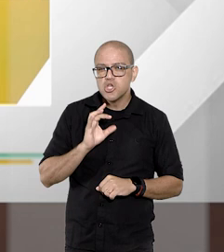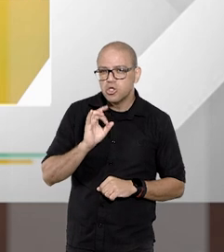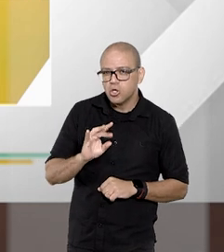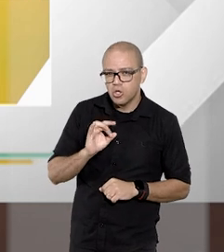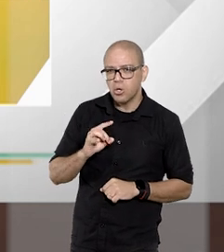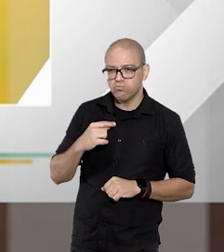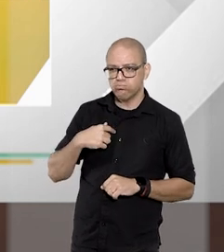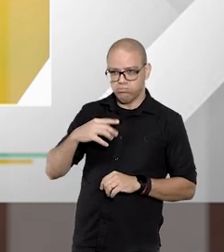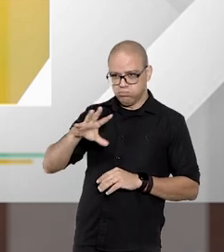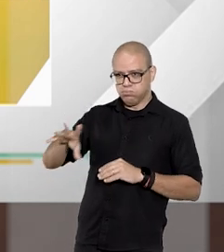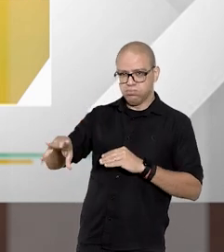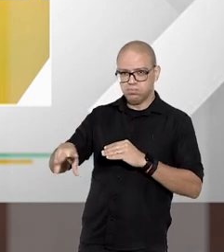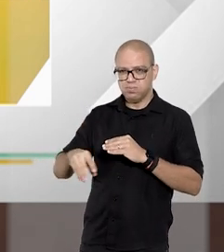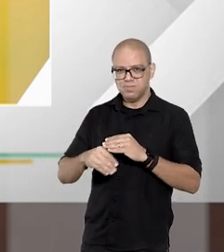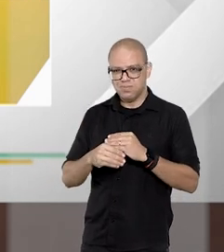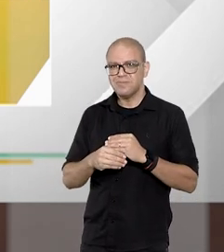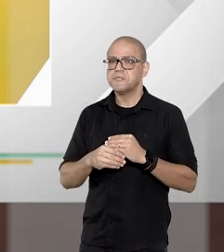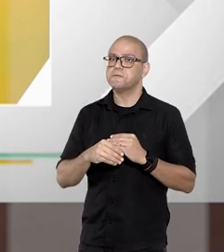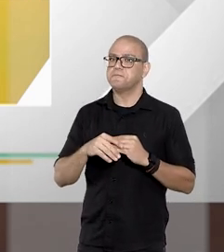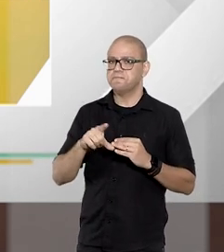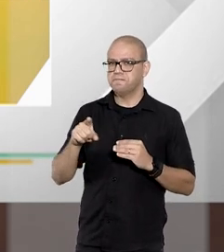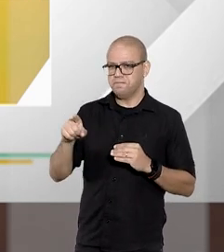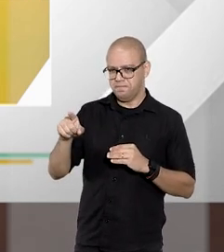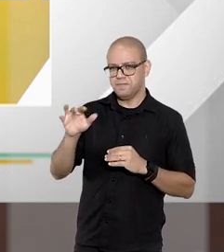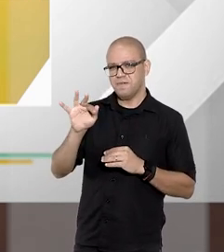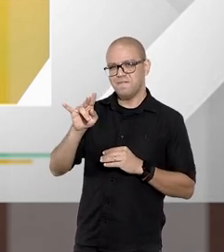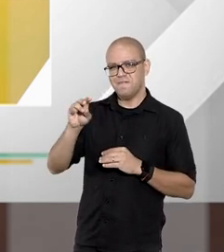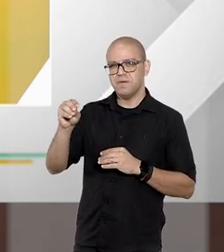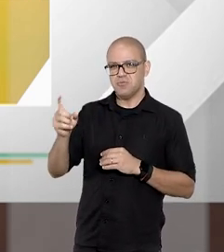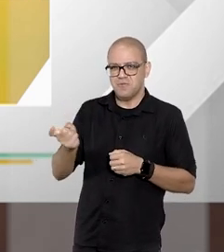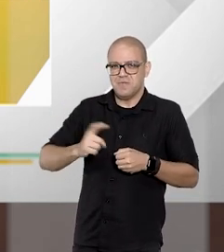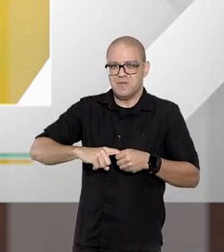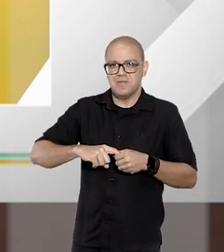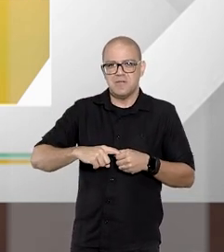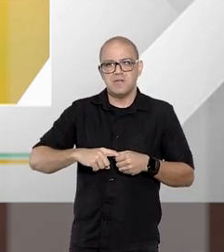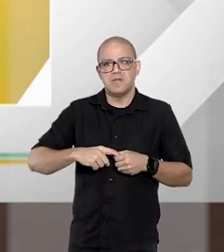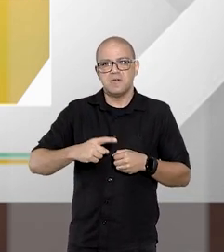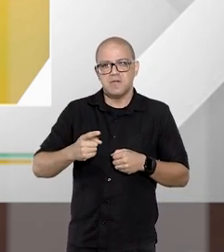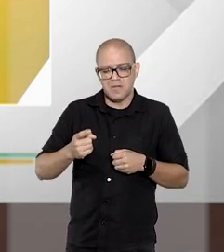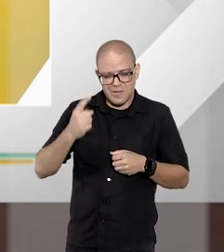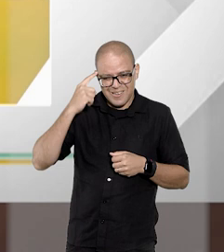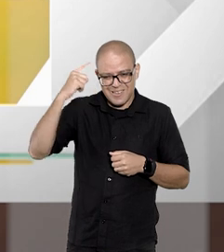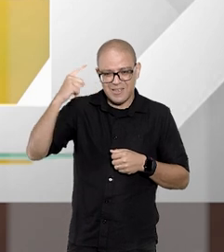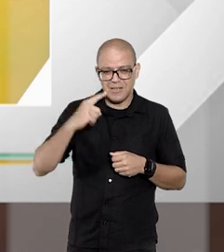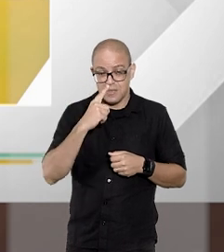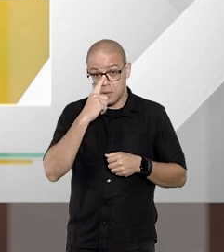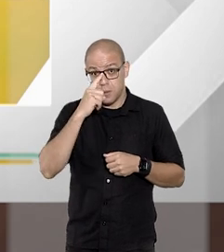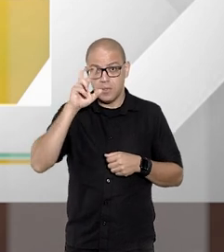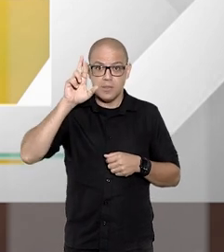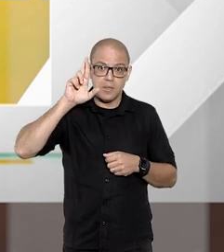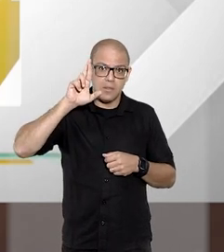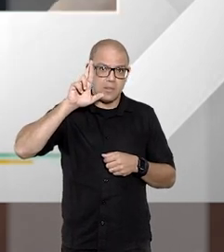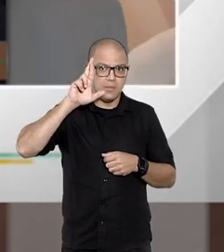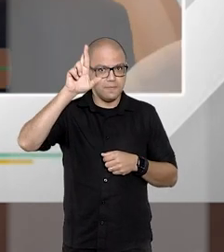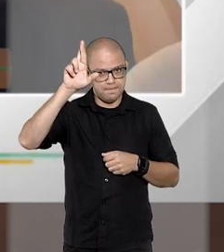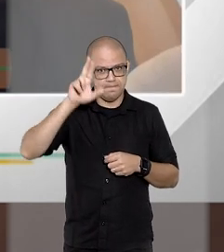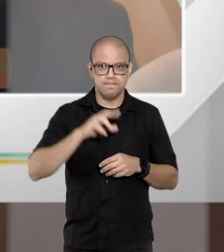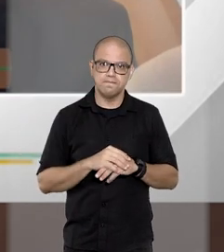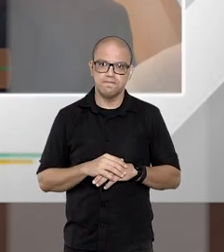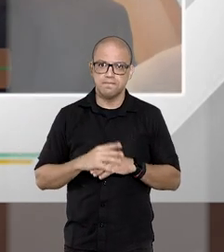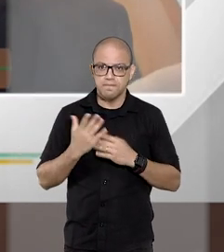só complementando é uma questão acho que um ponto interessante que o Fábio voltou voltando um pouquinho na questão da competência